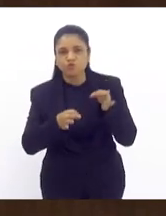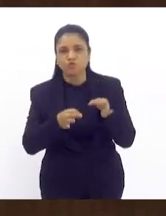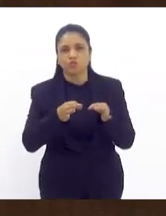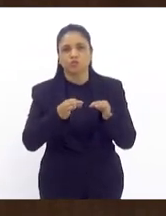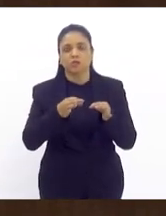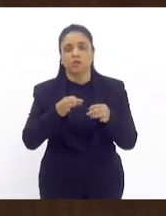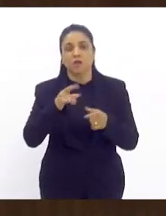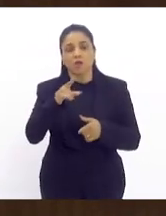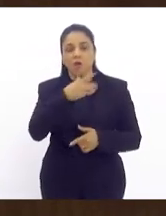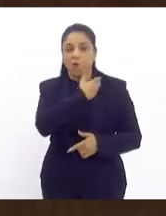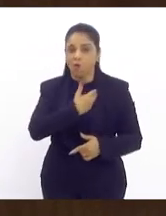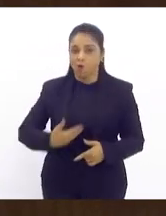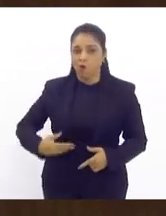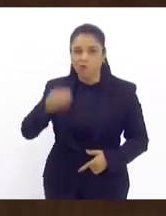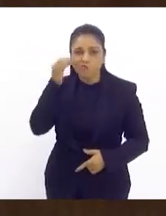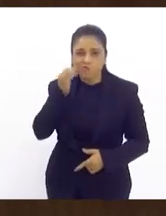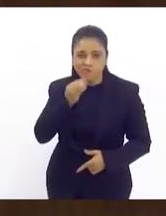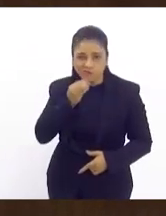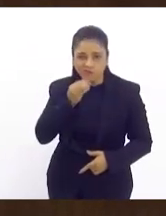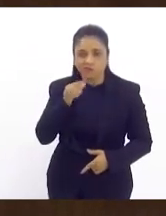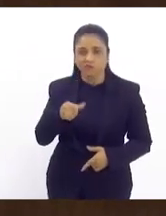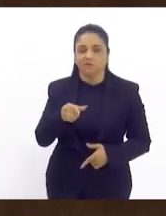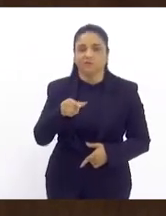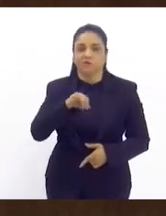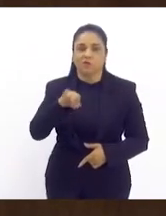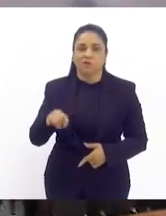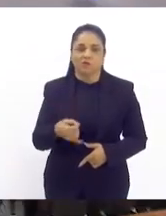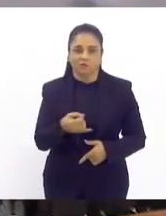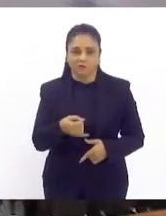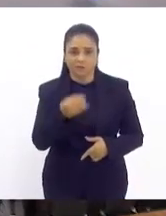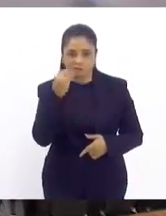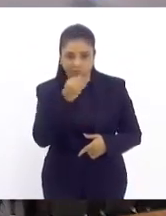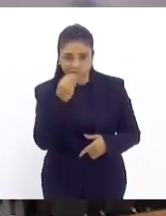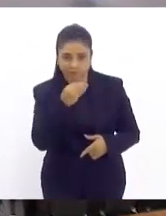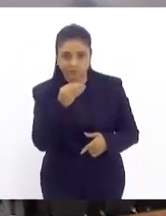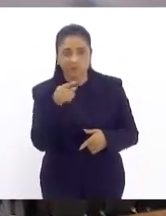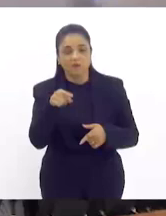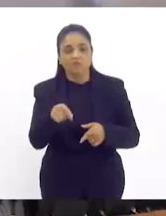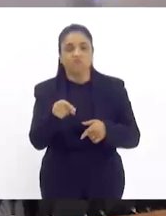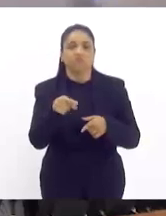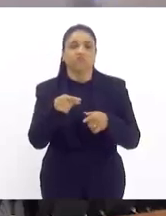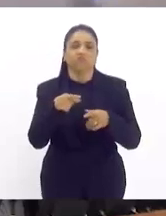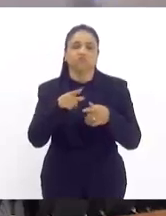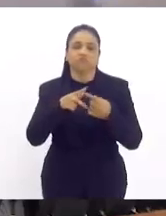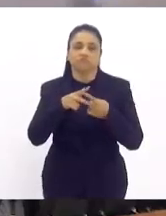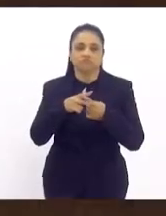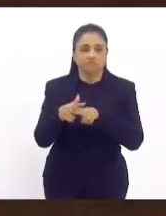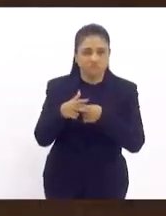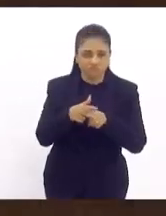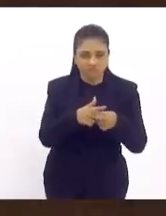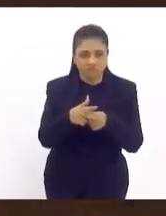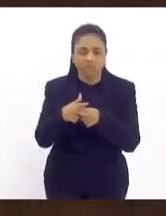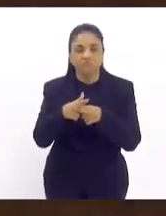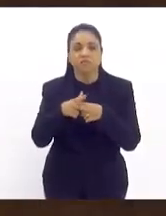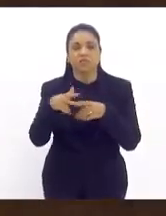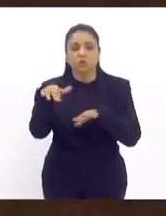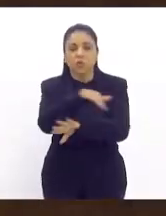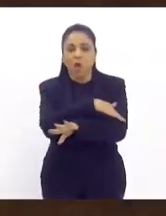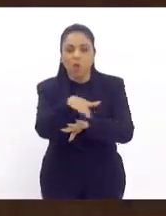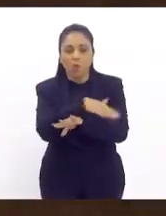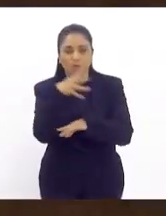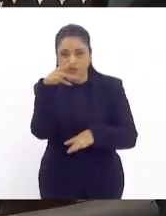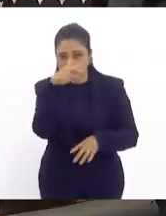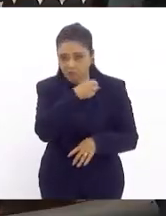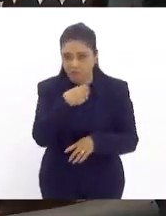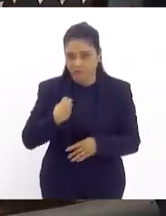governador desfazer essa covardia que foi feita com esses guerreiros que estão nas ruas para salvar a vida de quem ele nem conhece